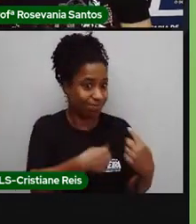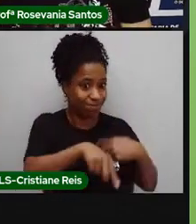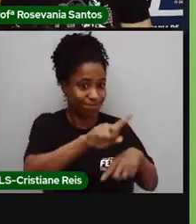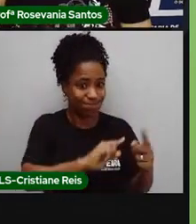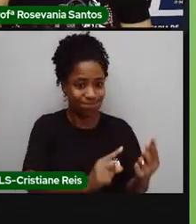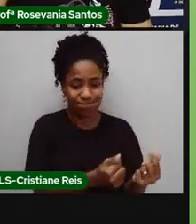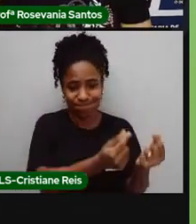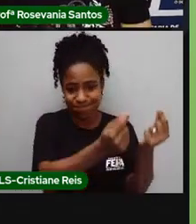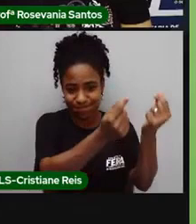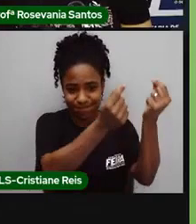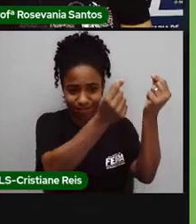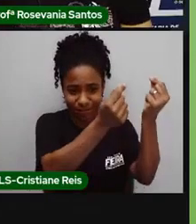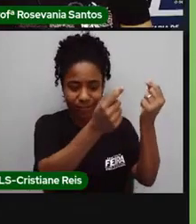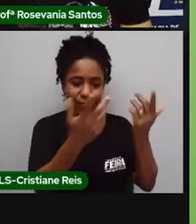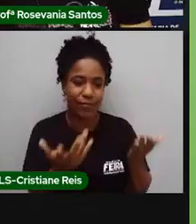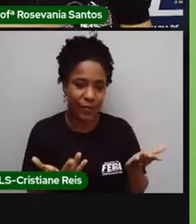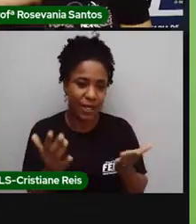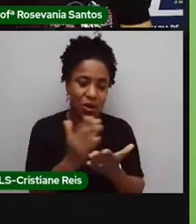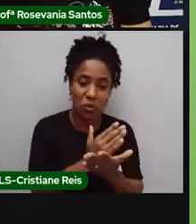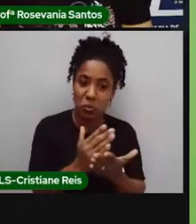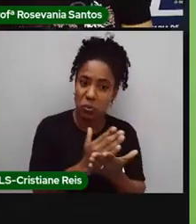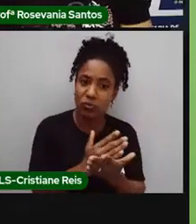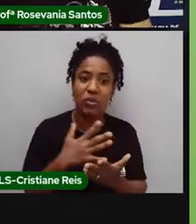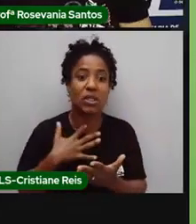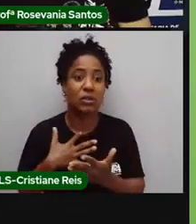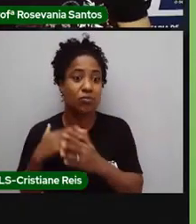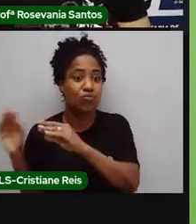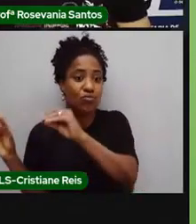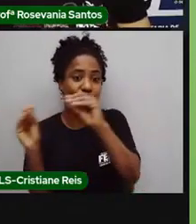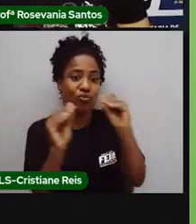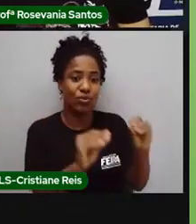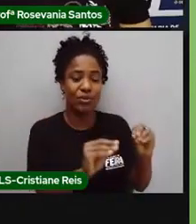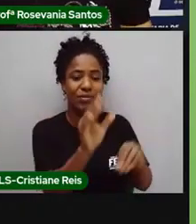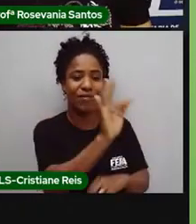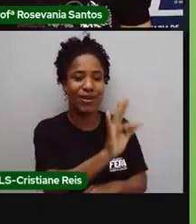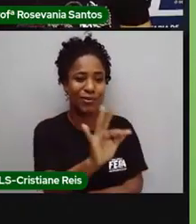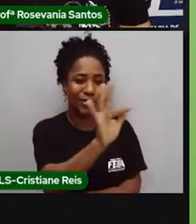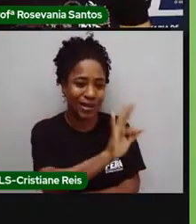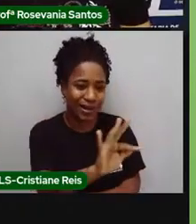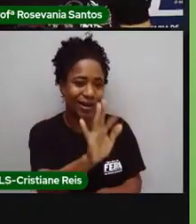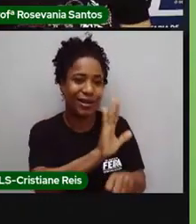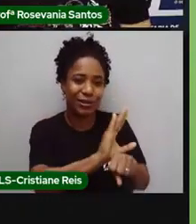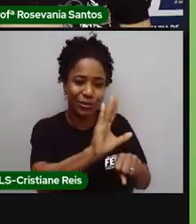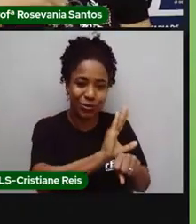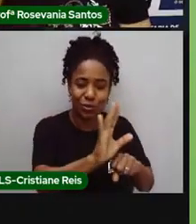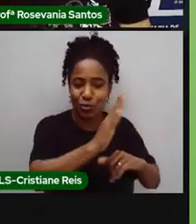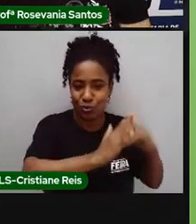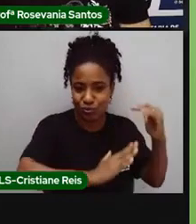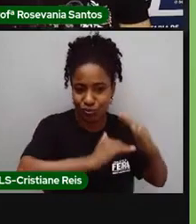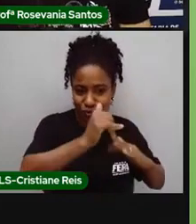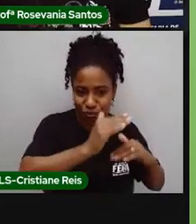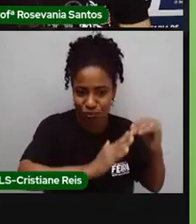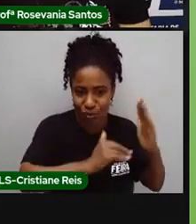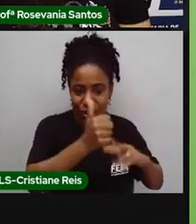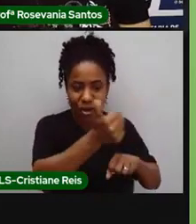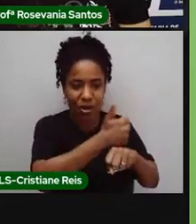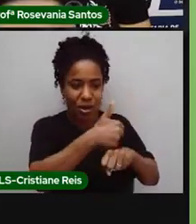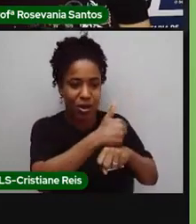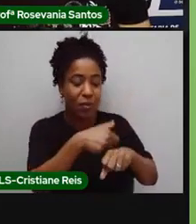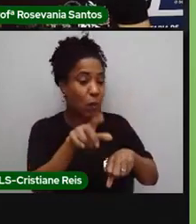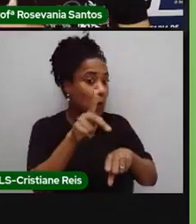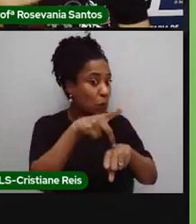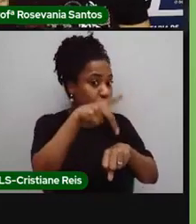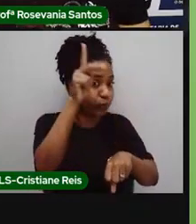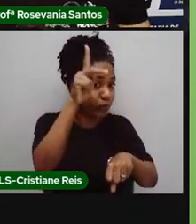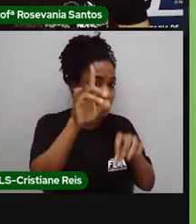procurar uma faculdade, procurar um curso profissionalizante, fazer uma especialização,